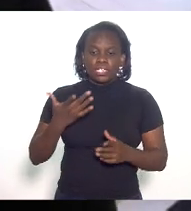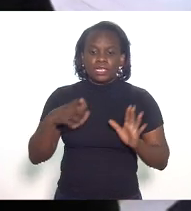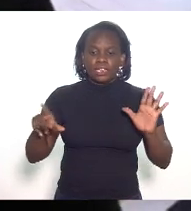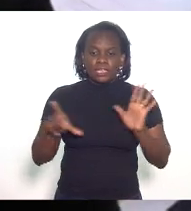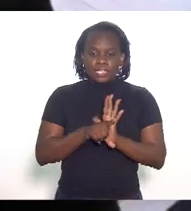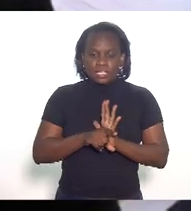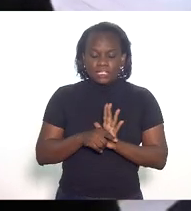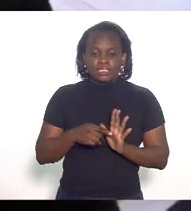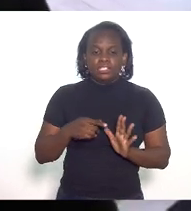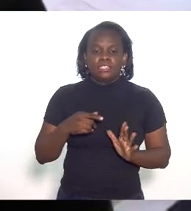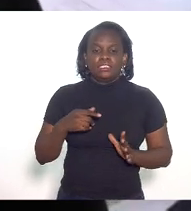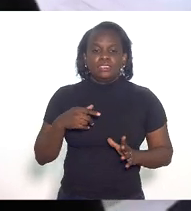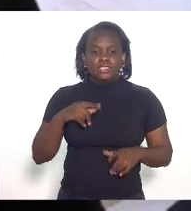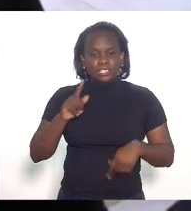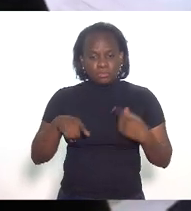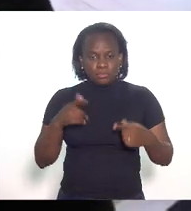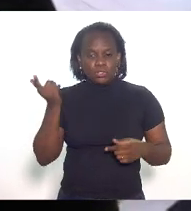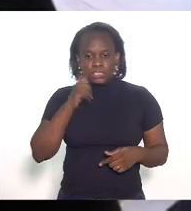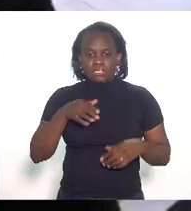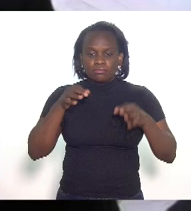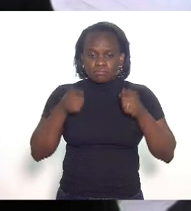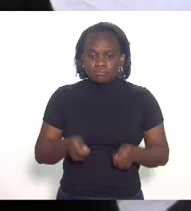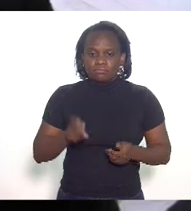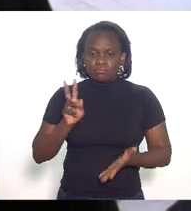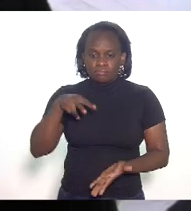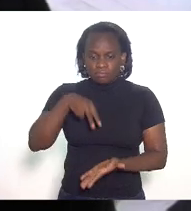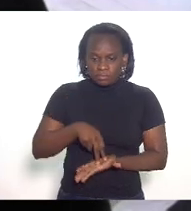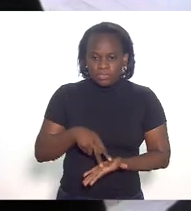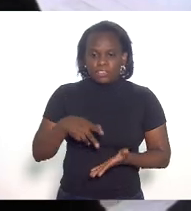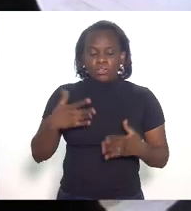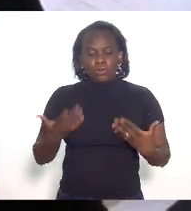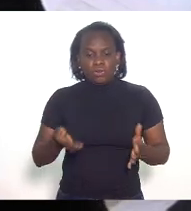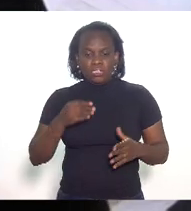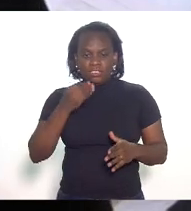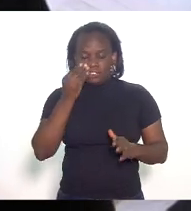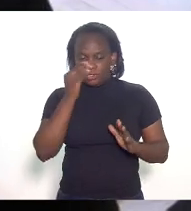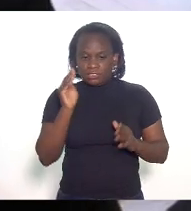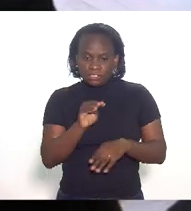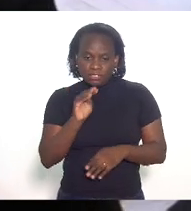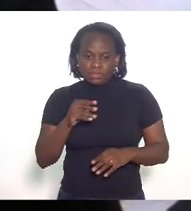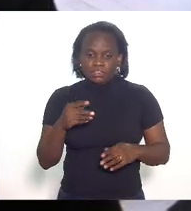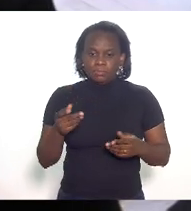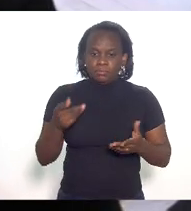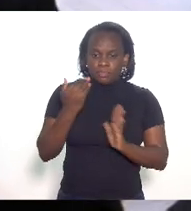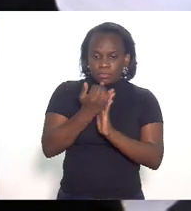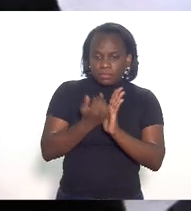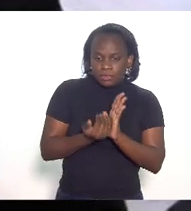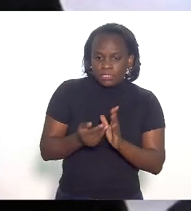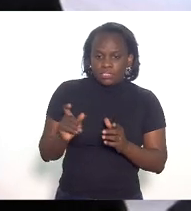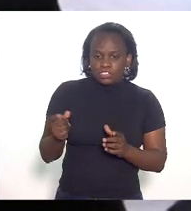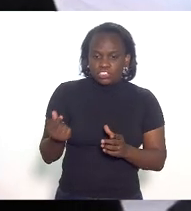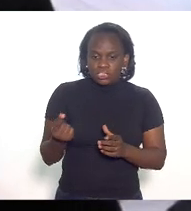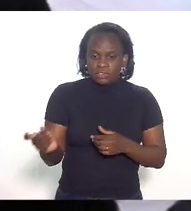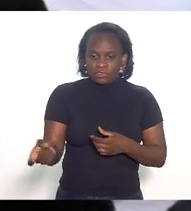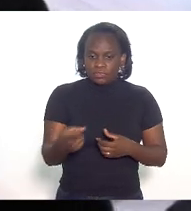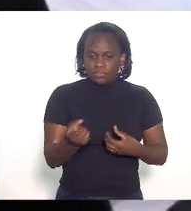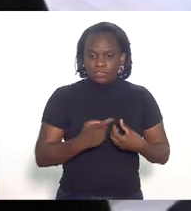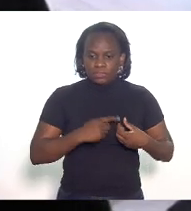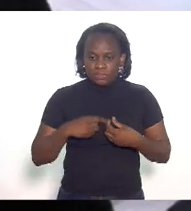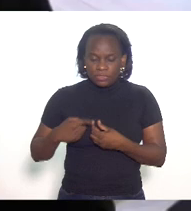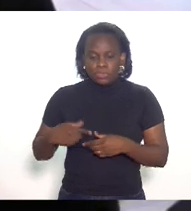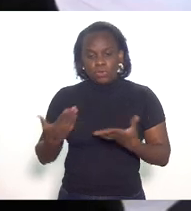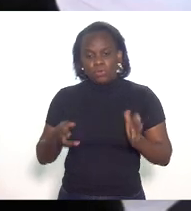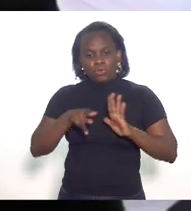lei que depois não possa ficar em pé ou que fira o regime de recuperação fiscal ou mesmo as normas do CONFAS